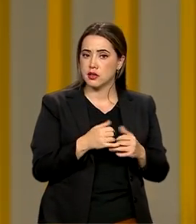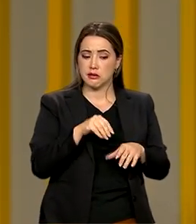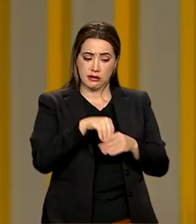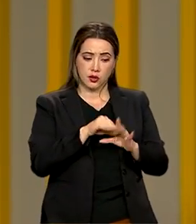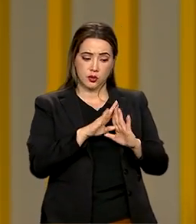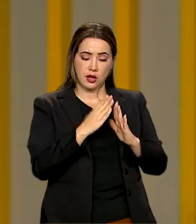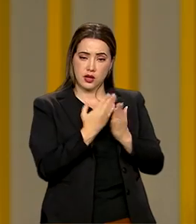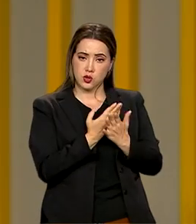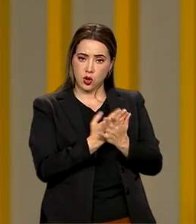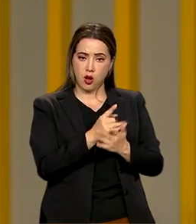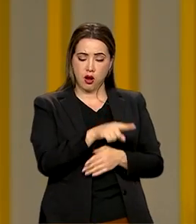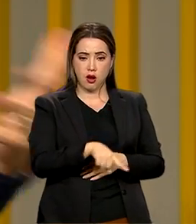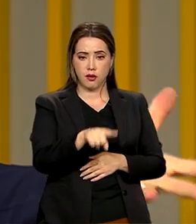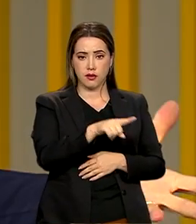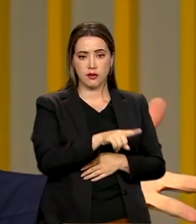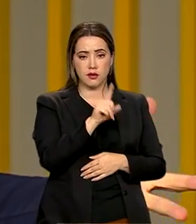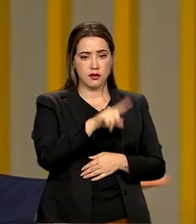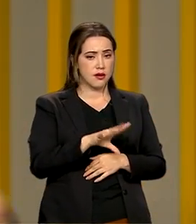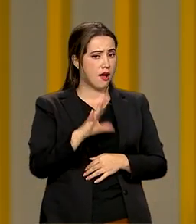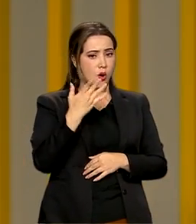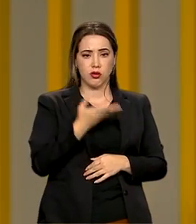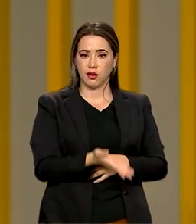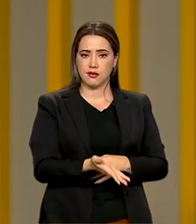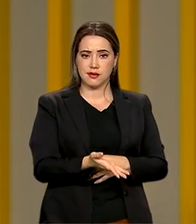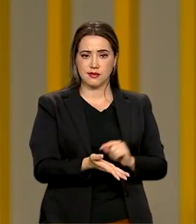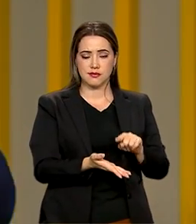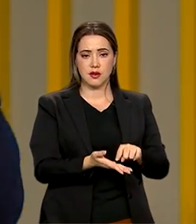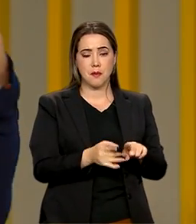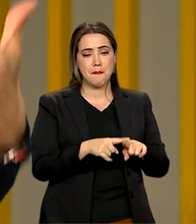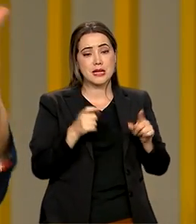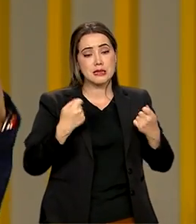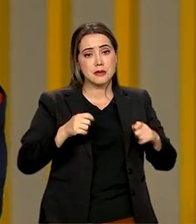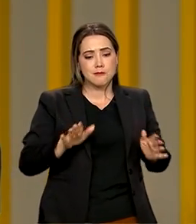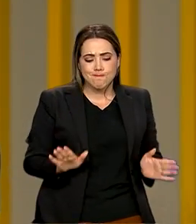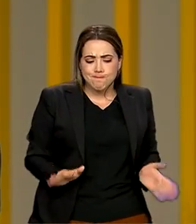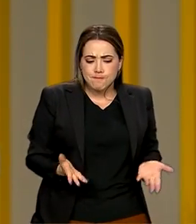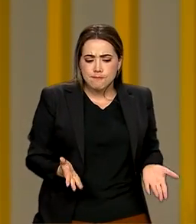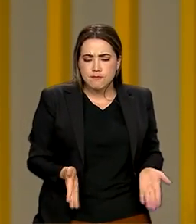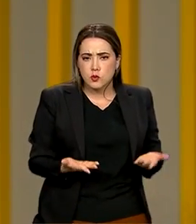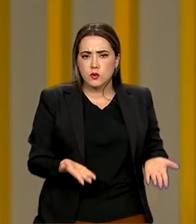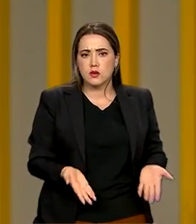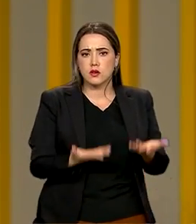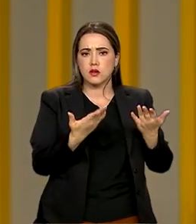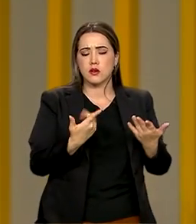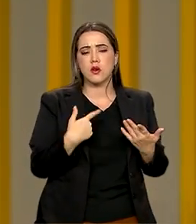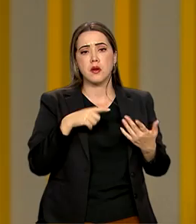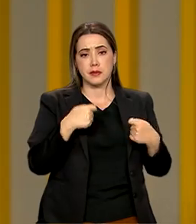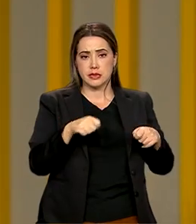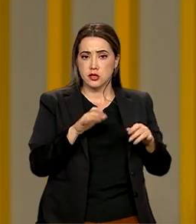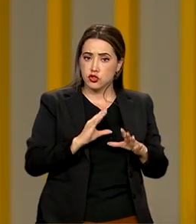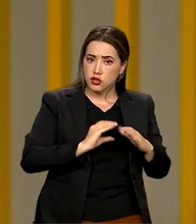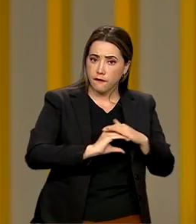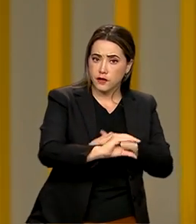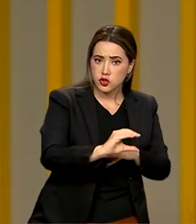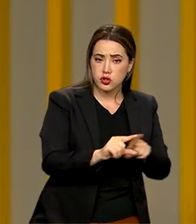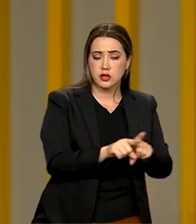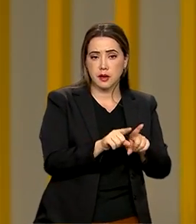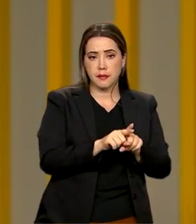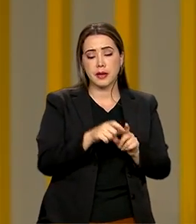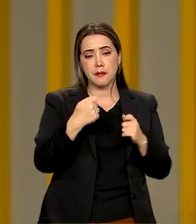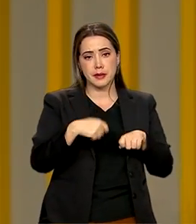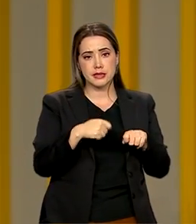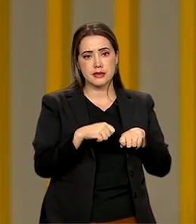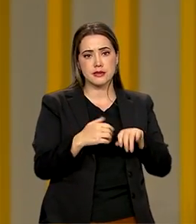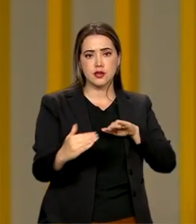ele é muito... ele acontece. Mas é preciso mais investimento e mais aceitação. Porque as meninas são